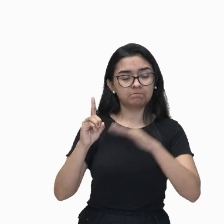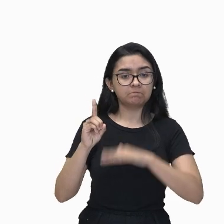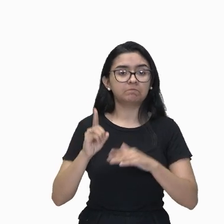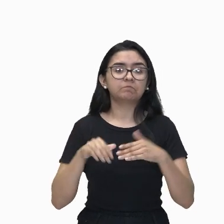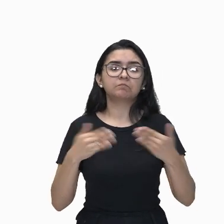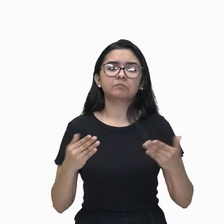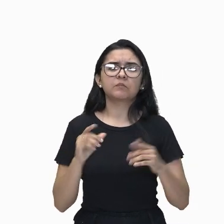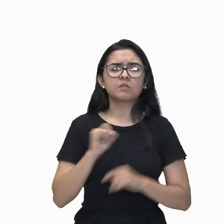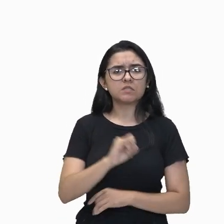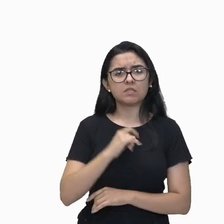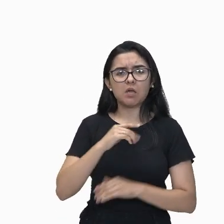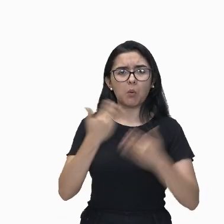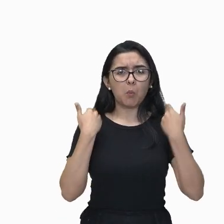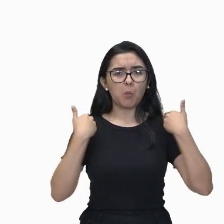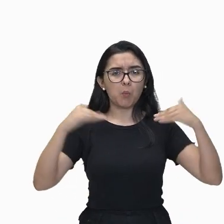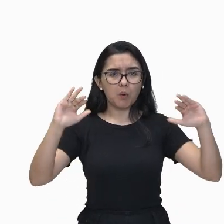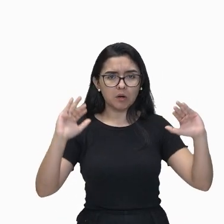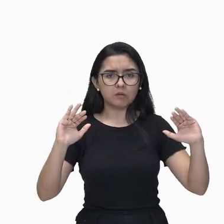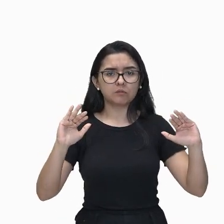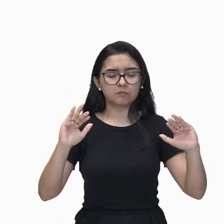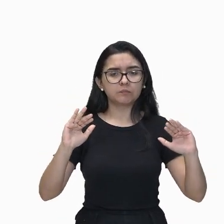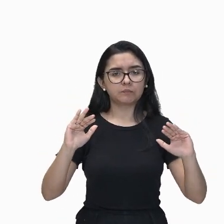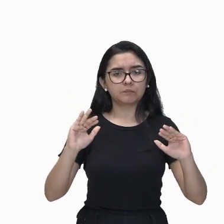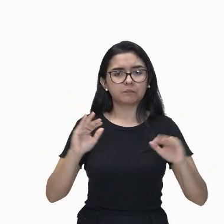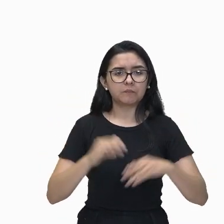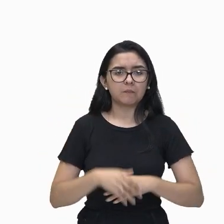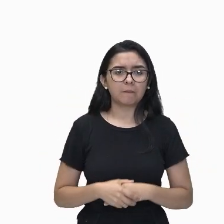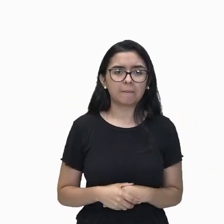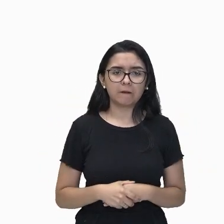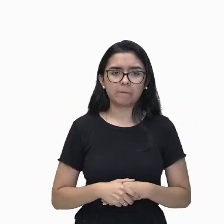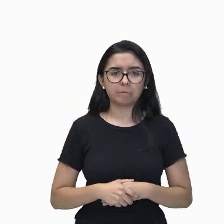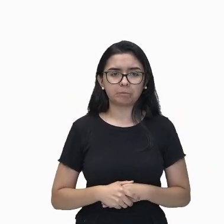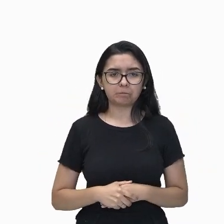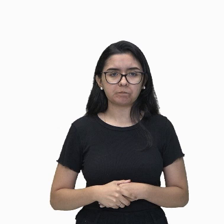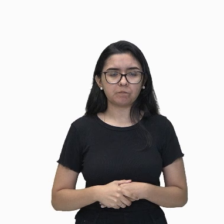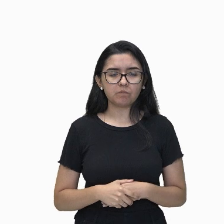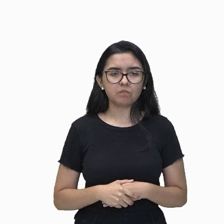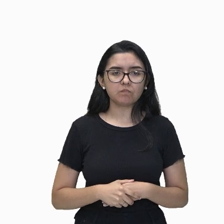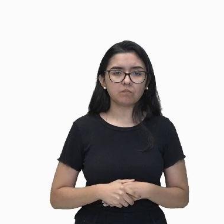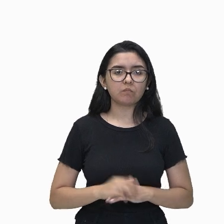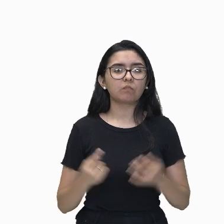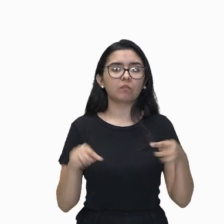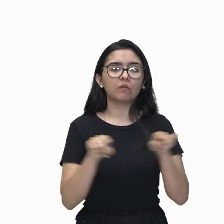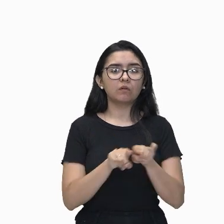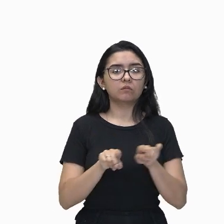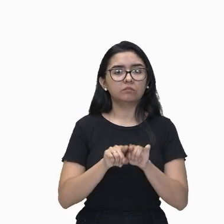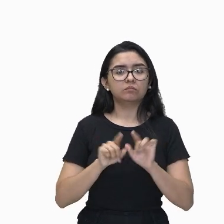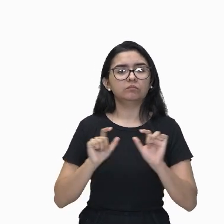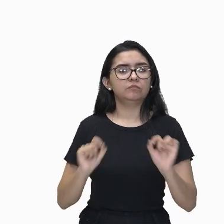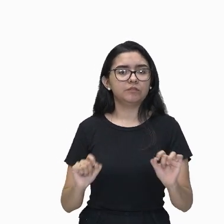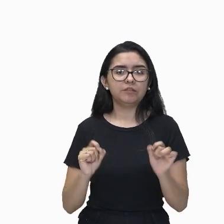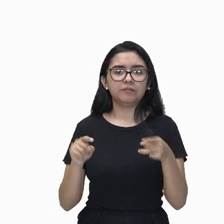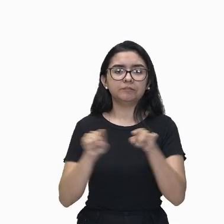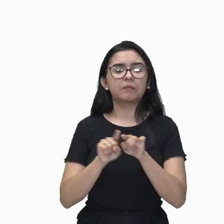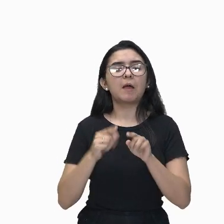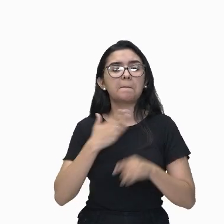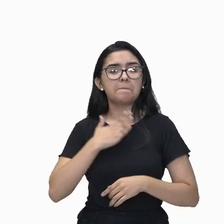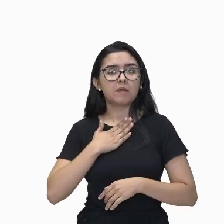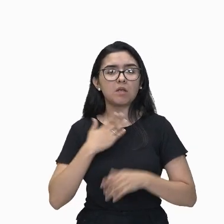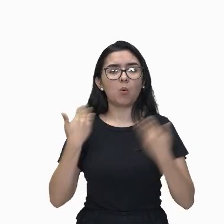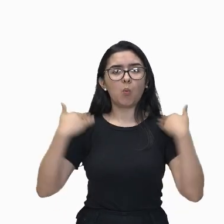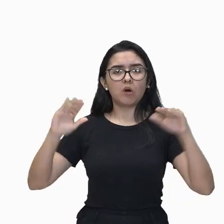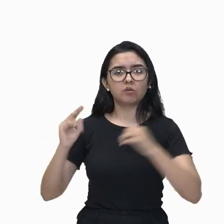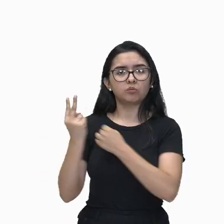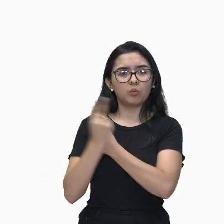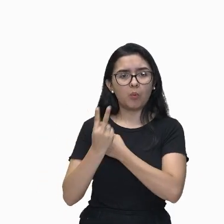como anjo sois dos meus altares, foreis o meu custódio e minha